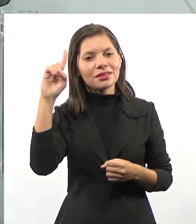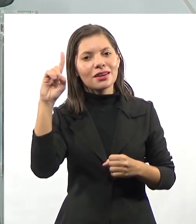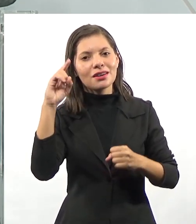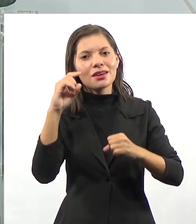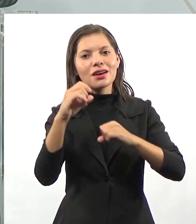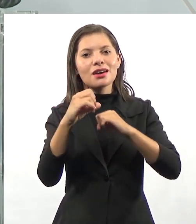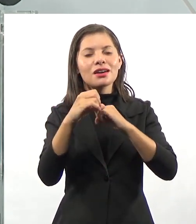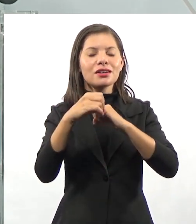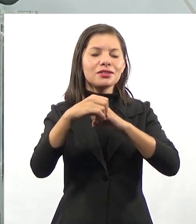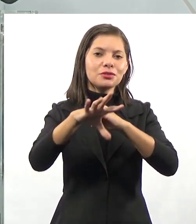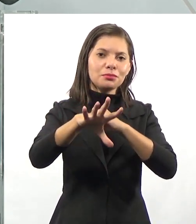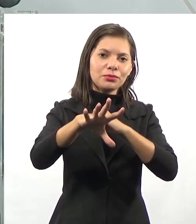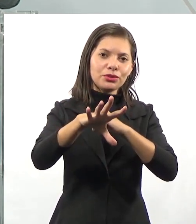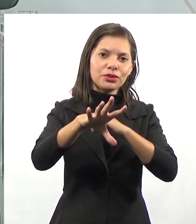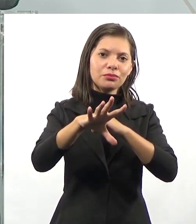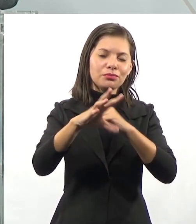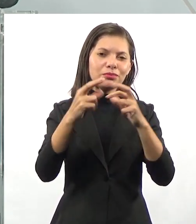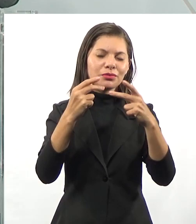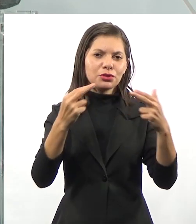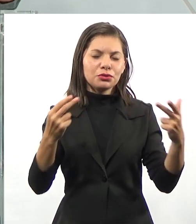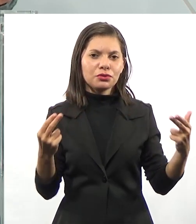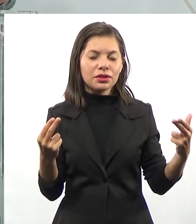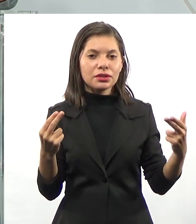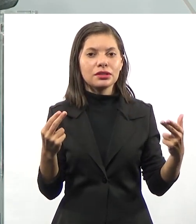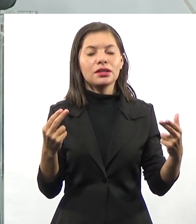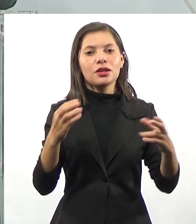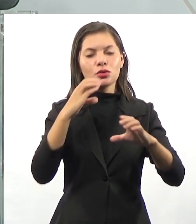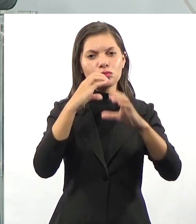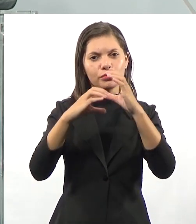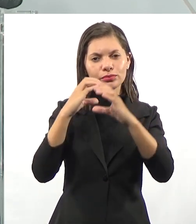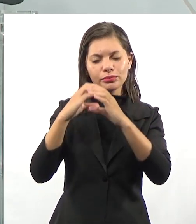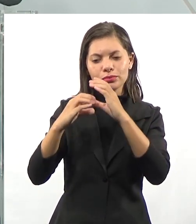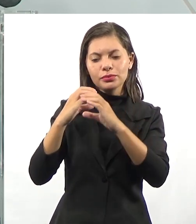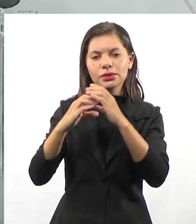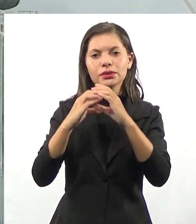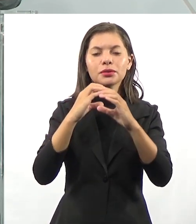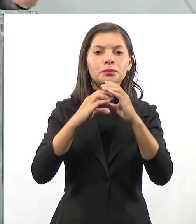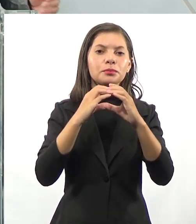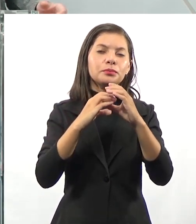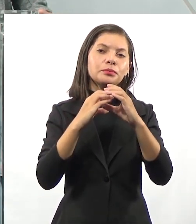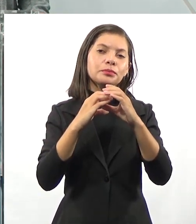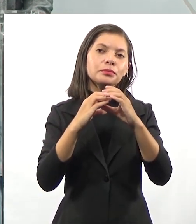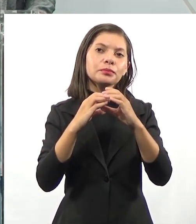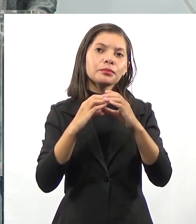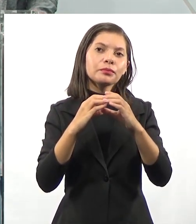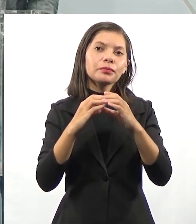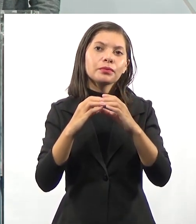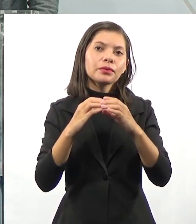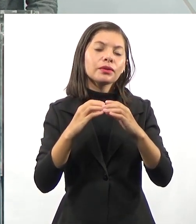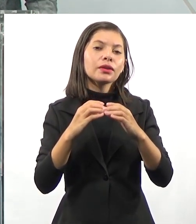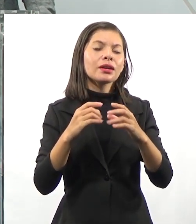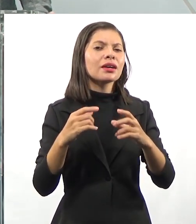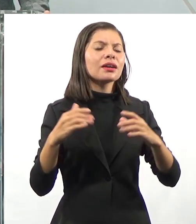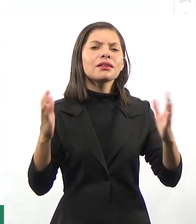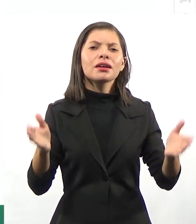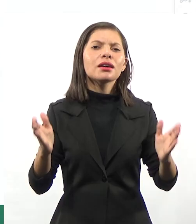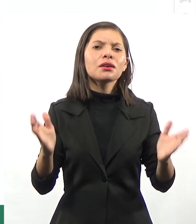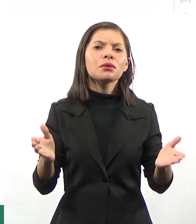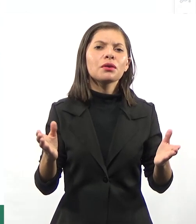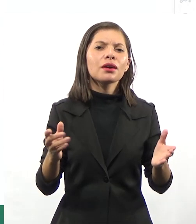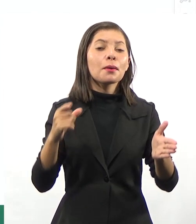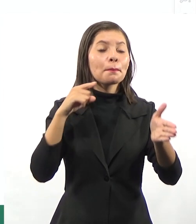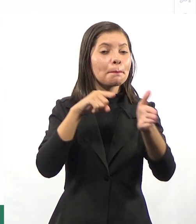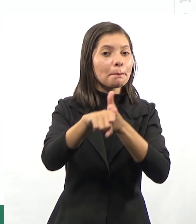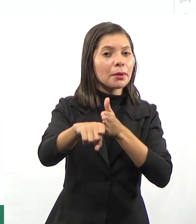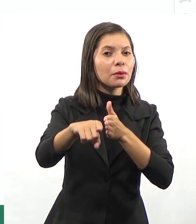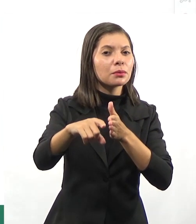que eu tenho potencialmente diversas formas de comunicação, diversos meios de comunicação. E agora,